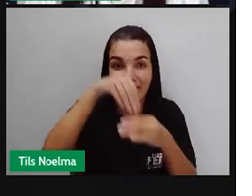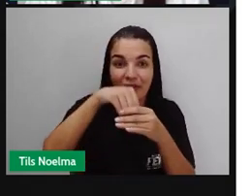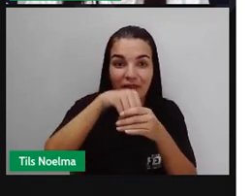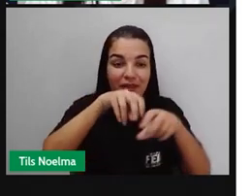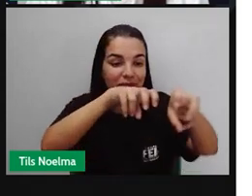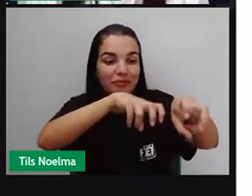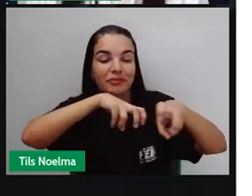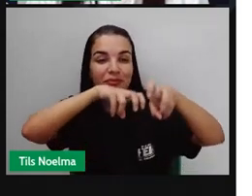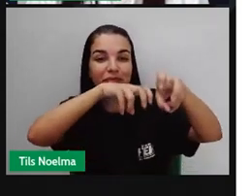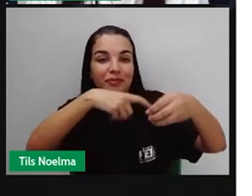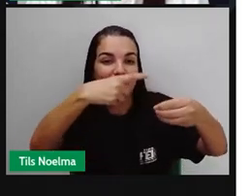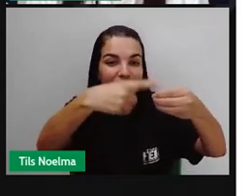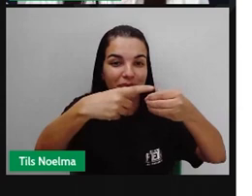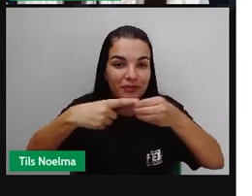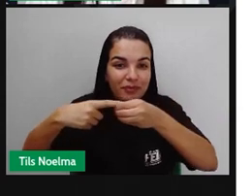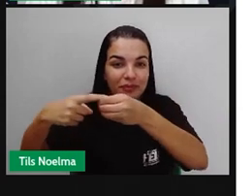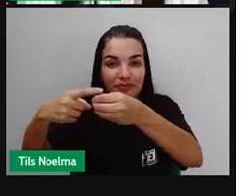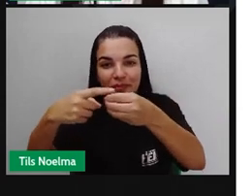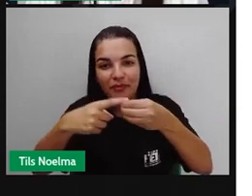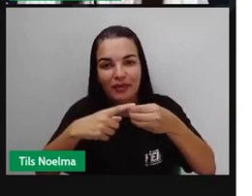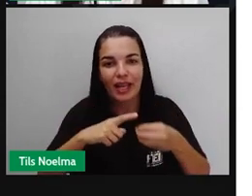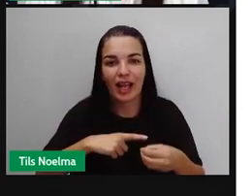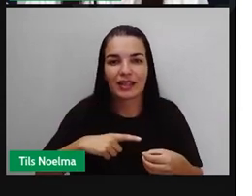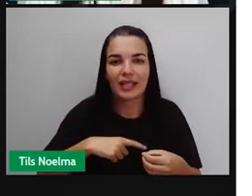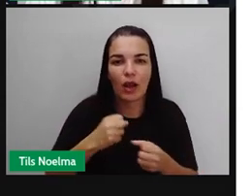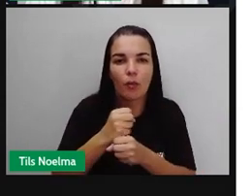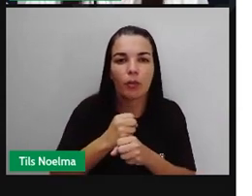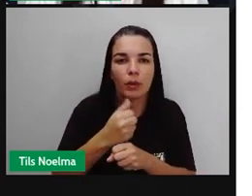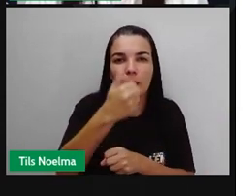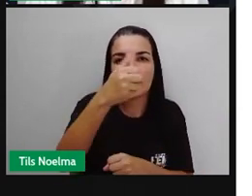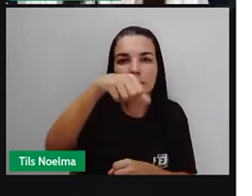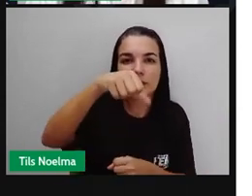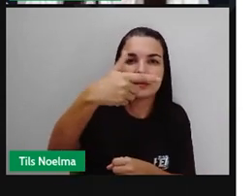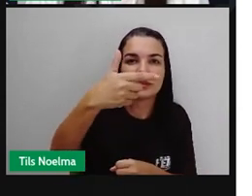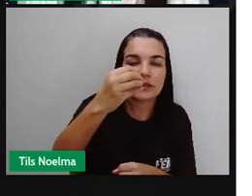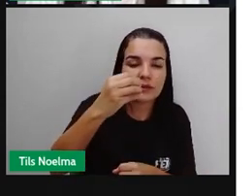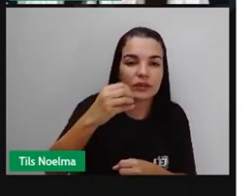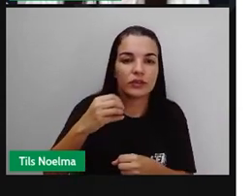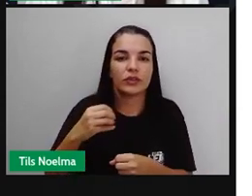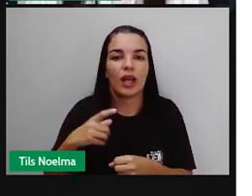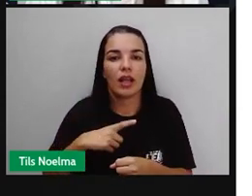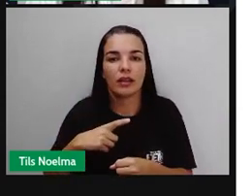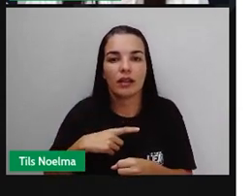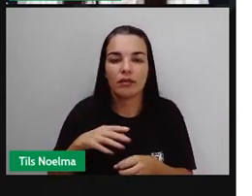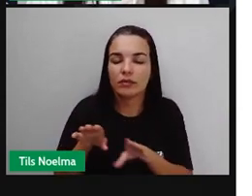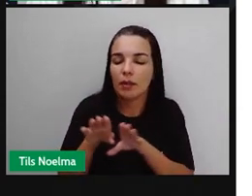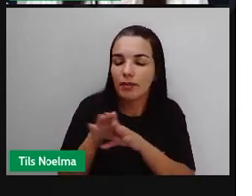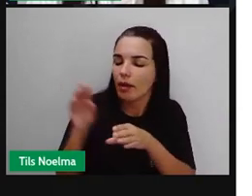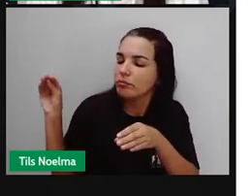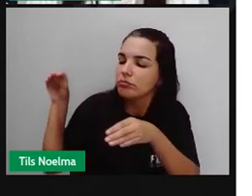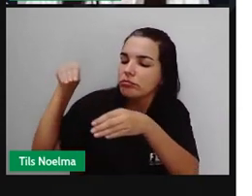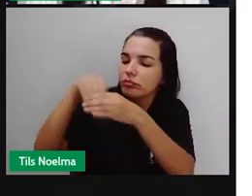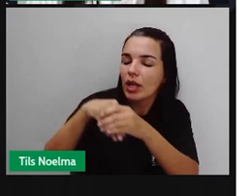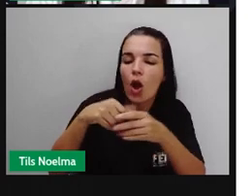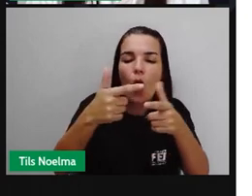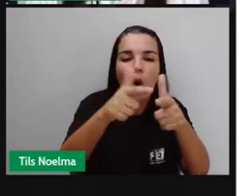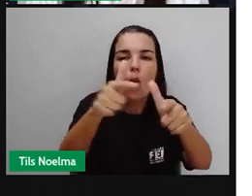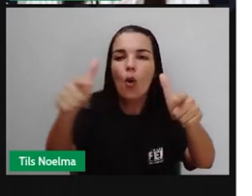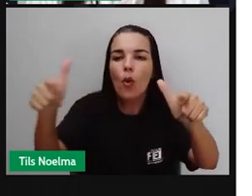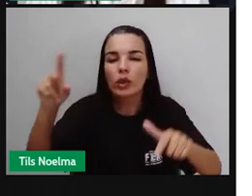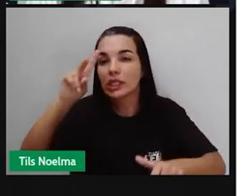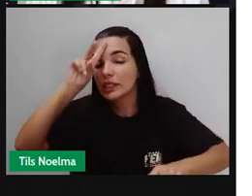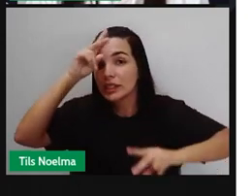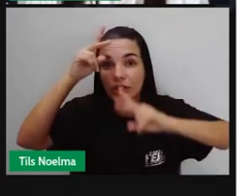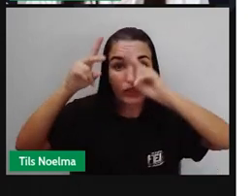trazendo à cena personagens clássicos da literatura infantil mundial, como Cinderela, Branca de Neve, o Gato